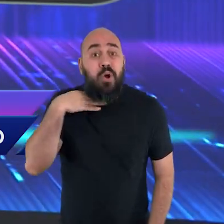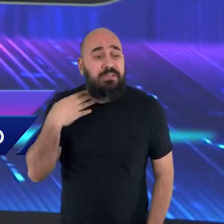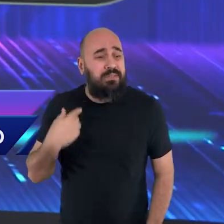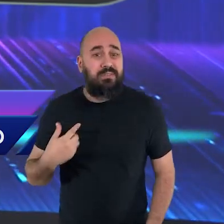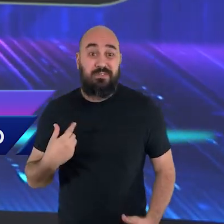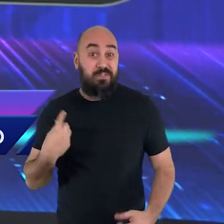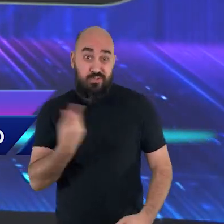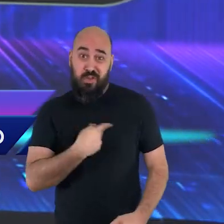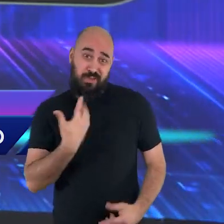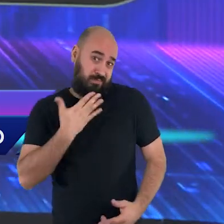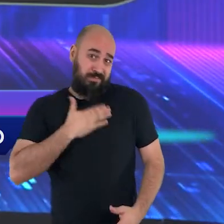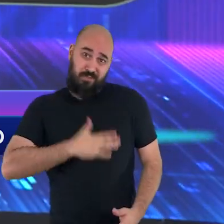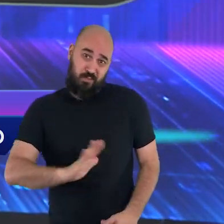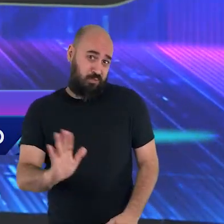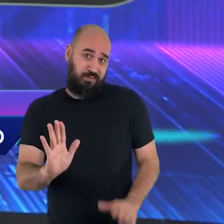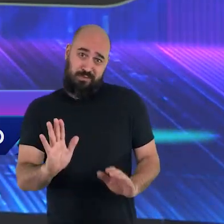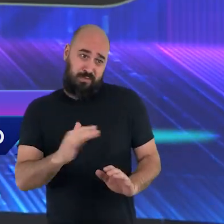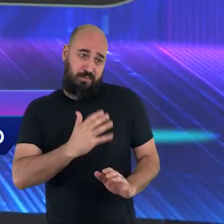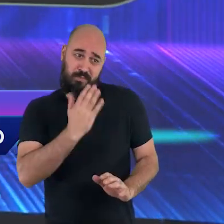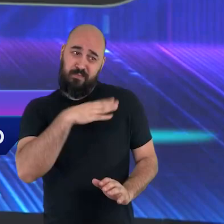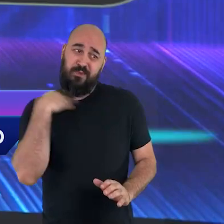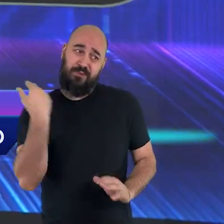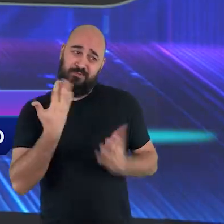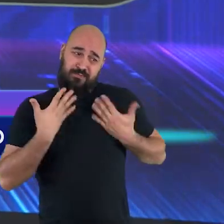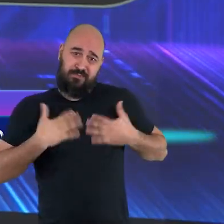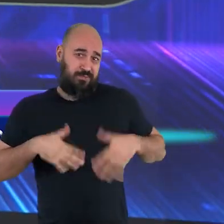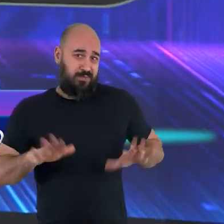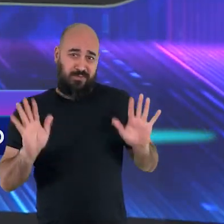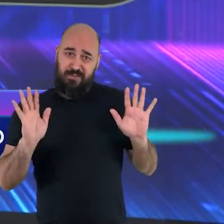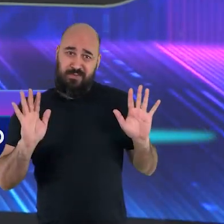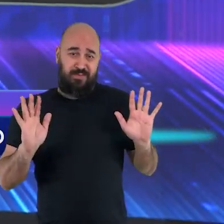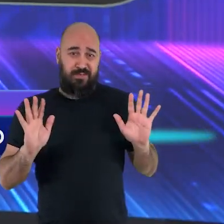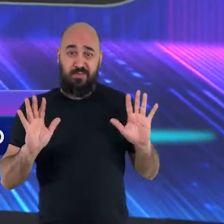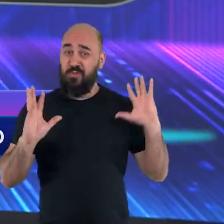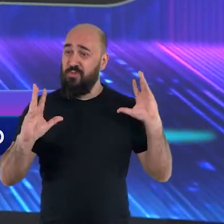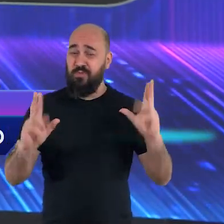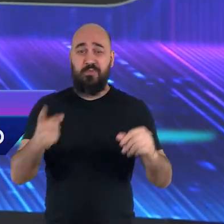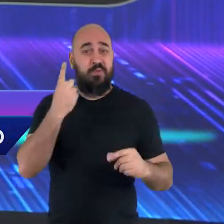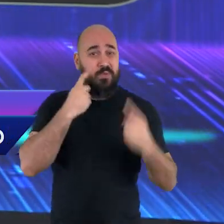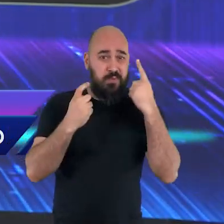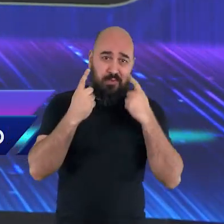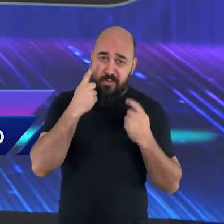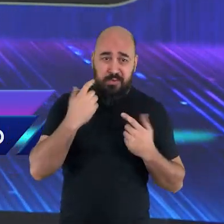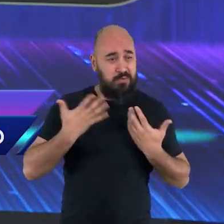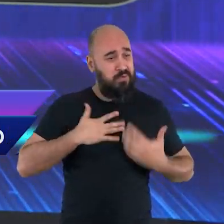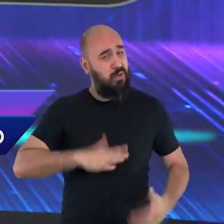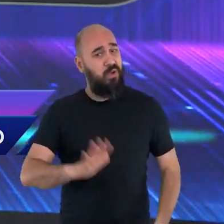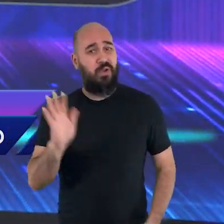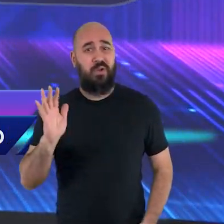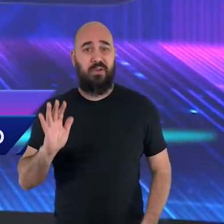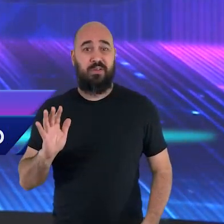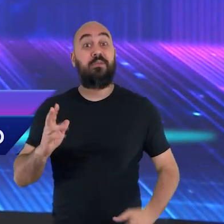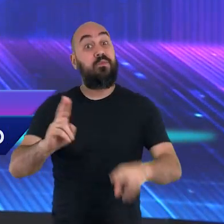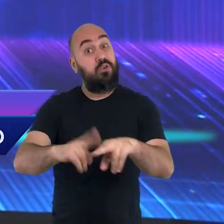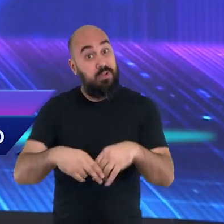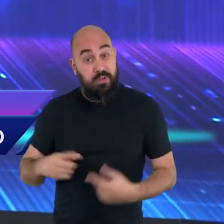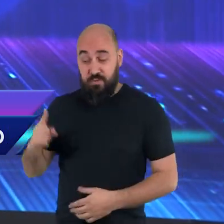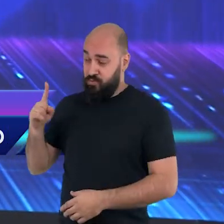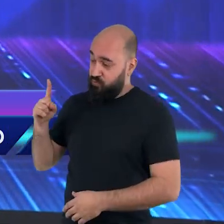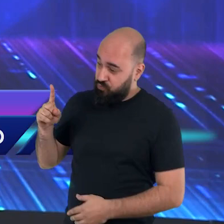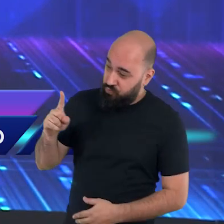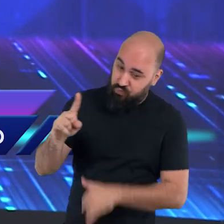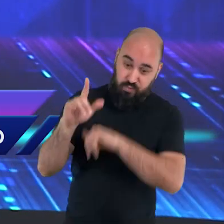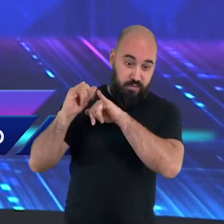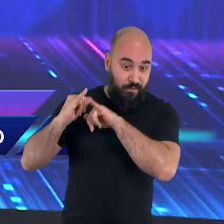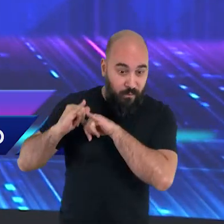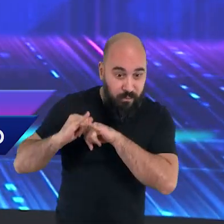esse juízo é o juízo de Deus para nos livrar deste mundo. E Ele está dizendo, temam a Deus, deem glória a Ele, adorem,